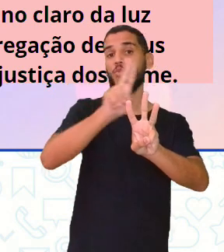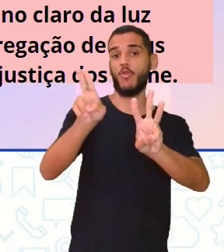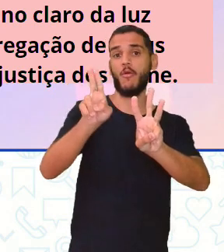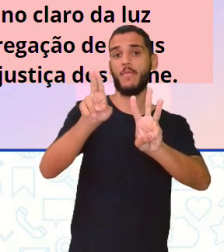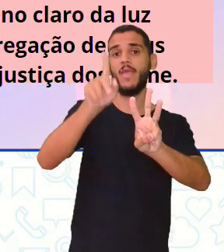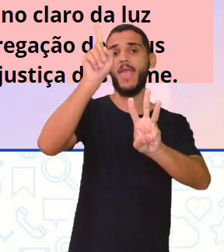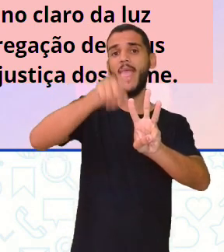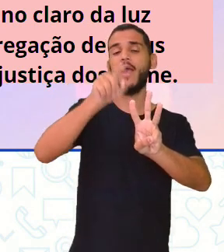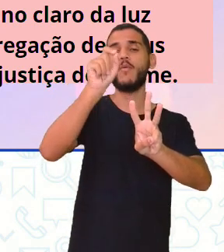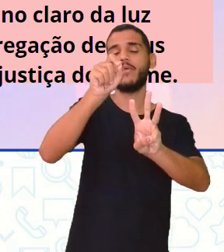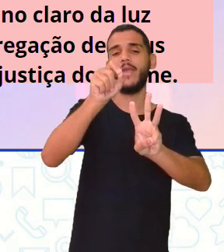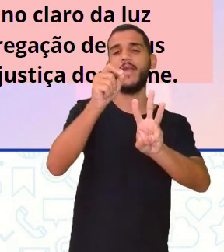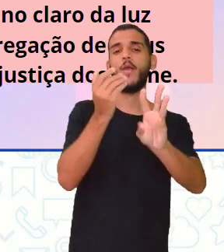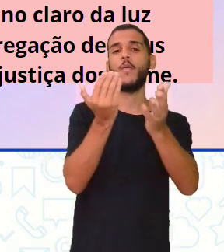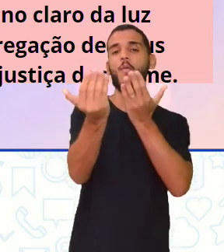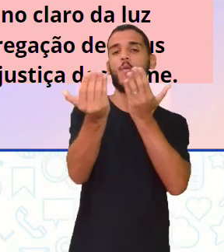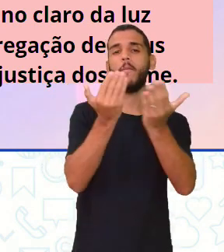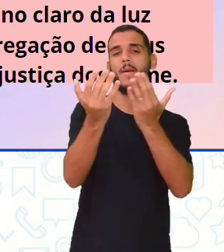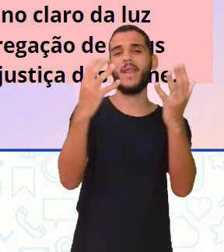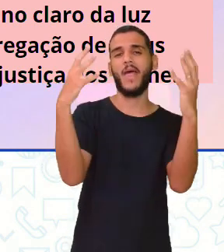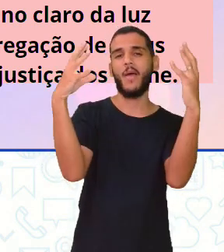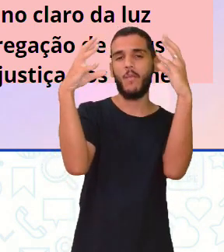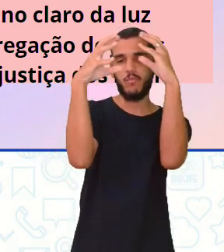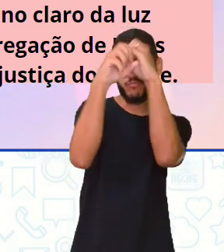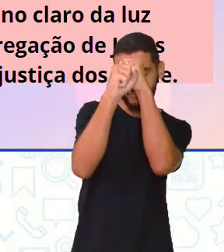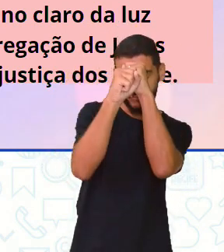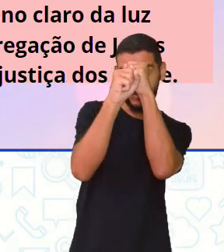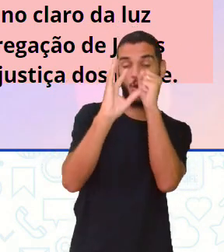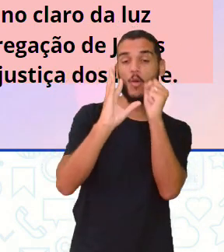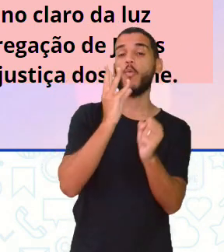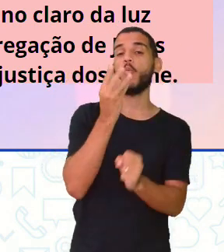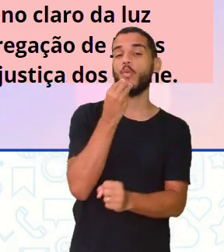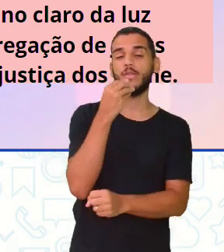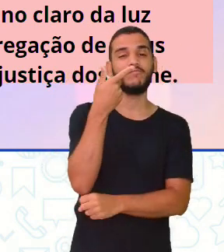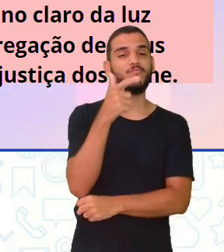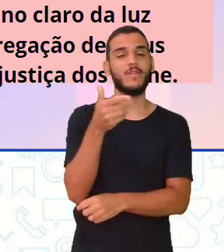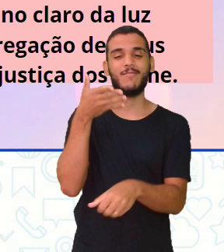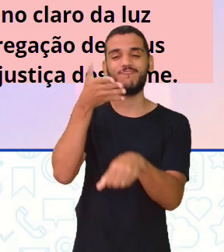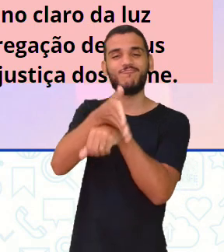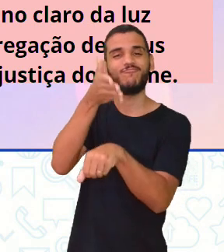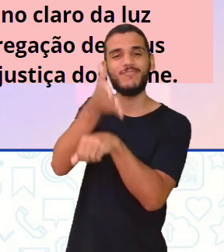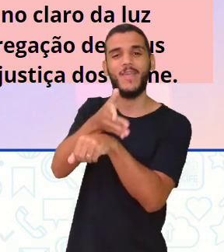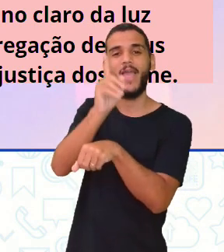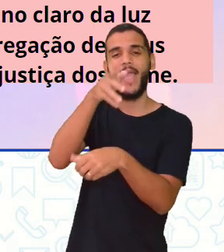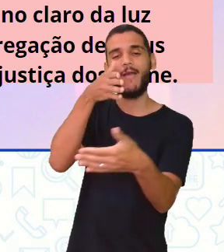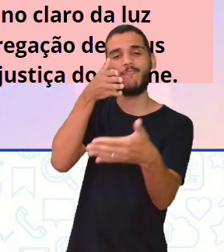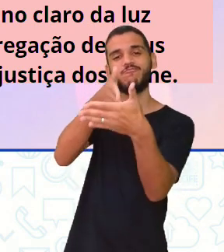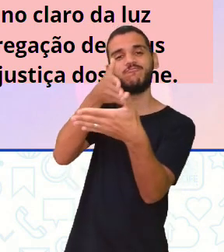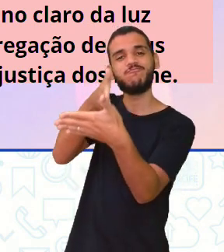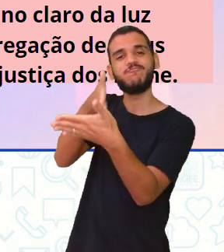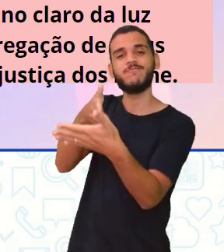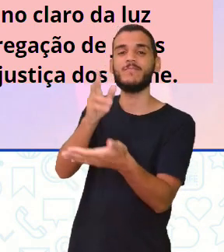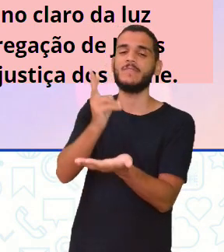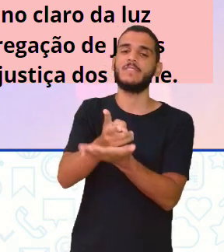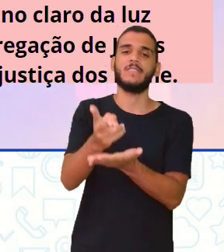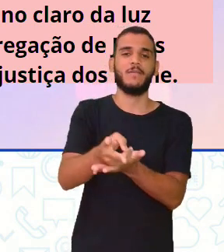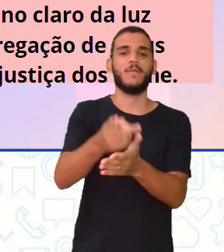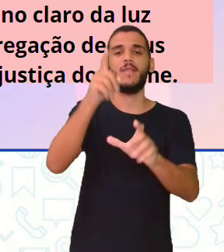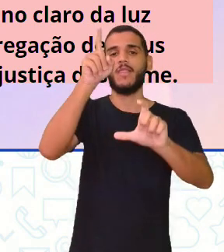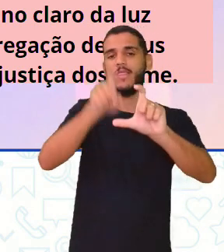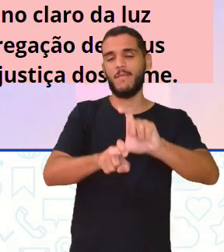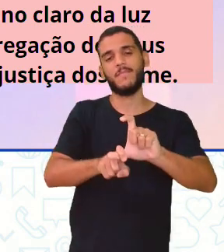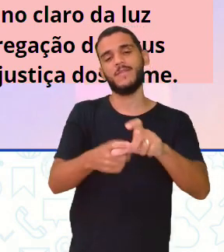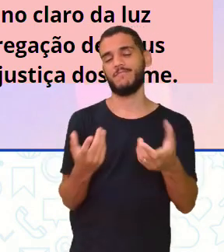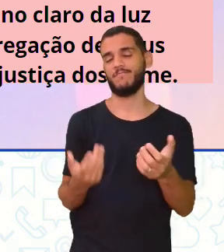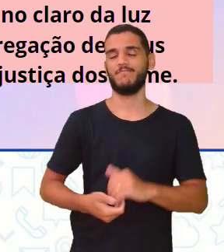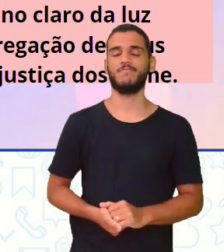Por quê? Porque vive na escuridão do conhecimento, né? Vai sempre precisar depender de uma outra